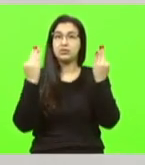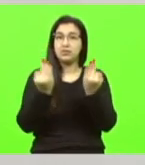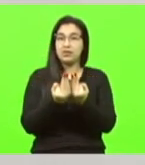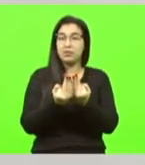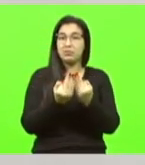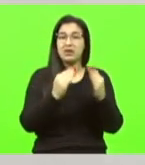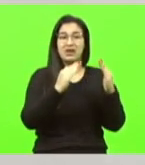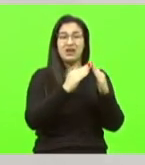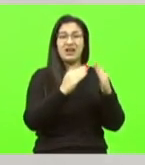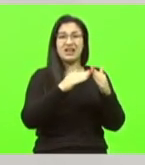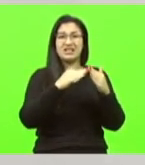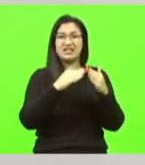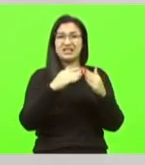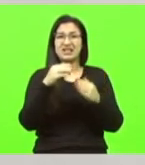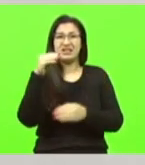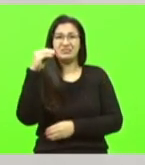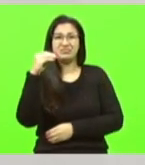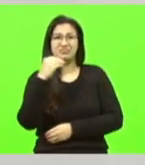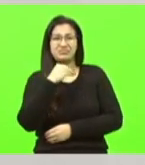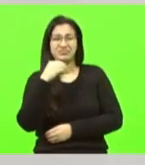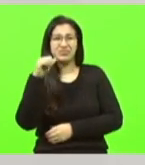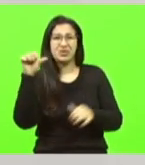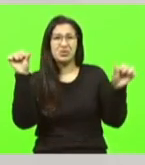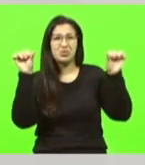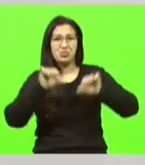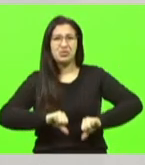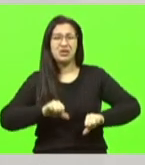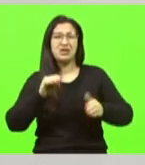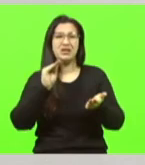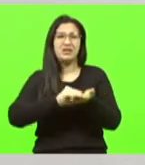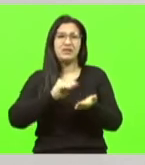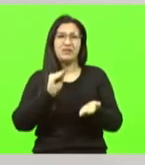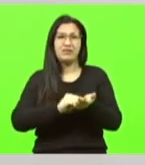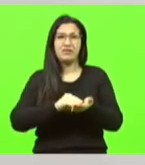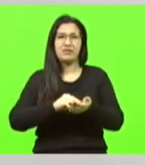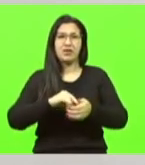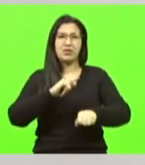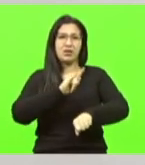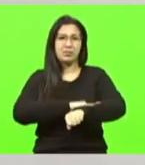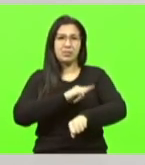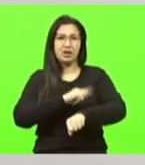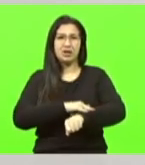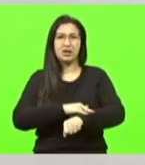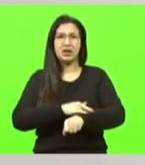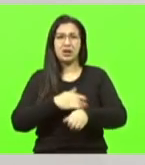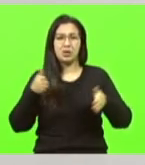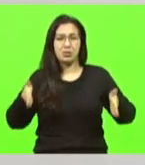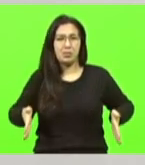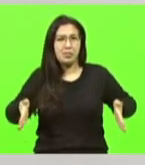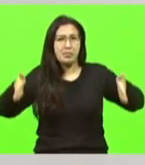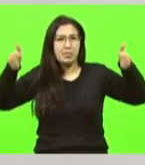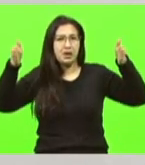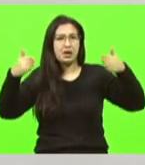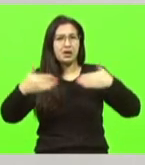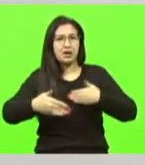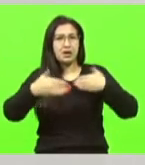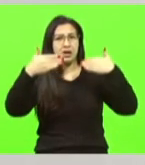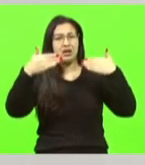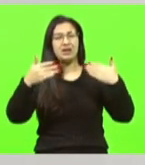inadequadas, sem banheiro, sem piso, sem paredes ou paredes de taipa ou palha.